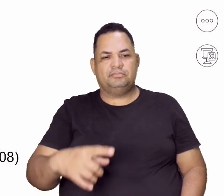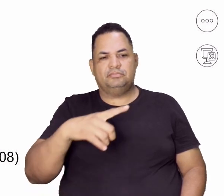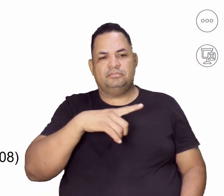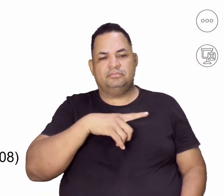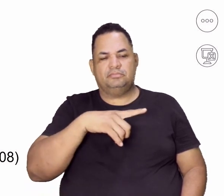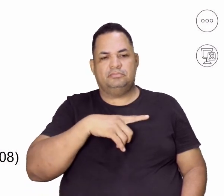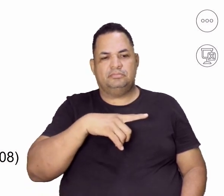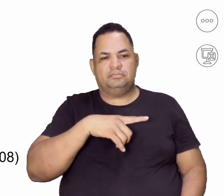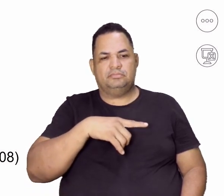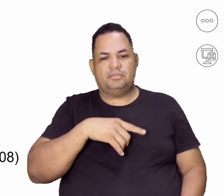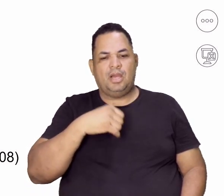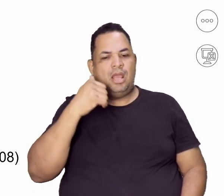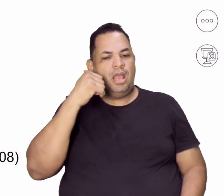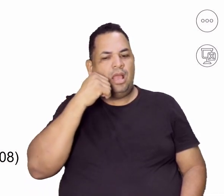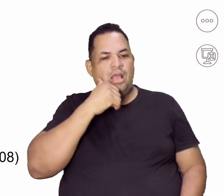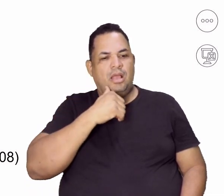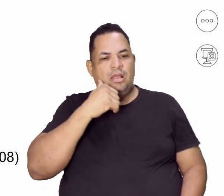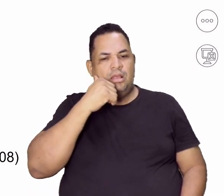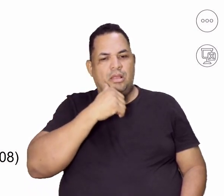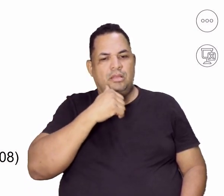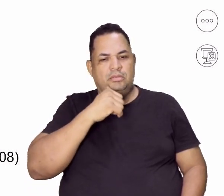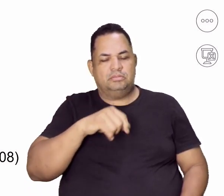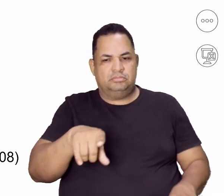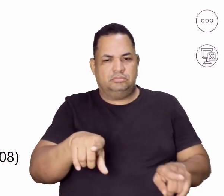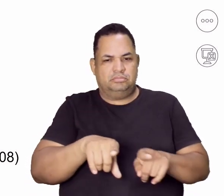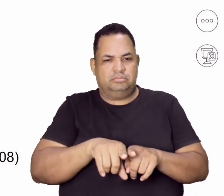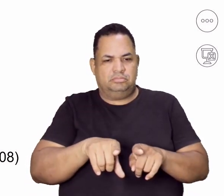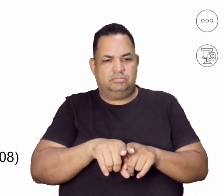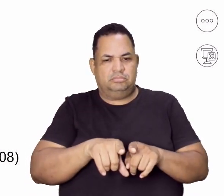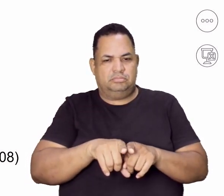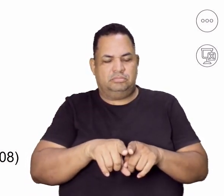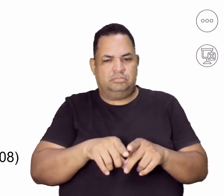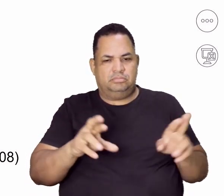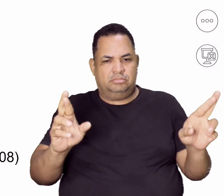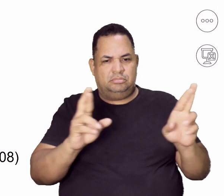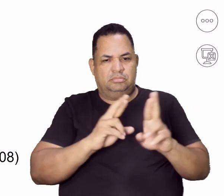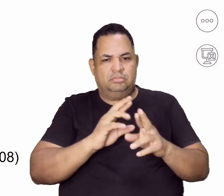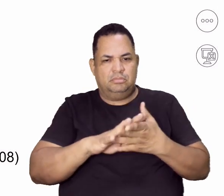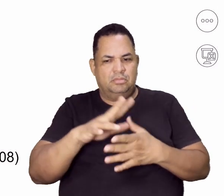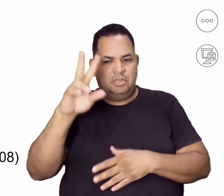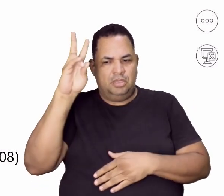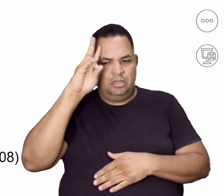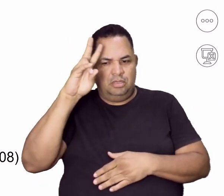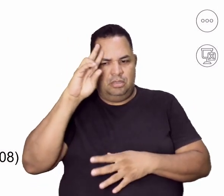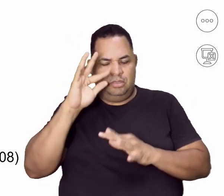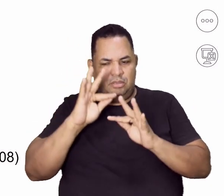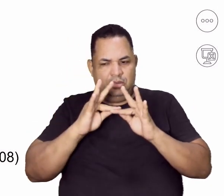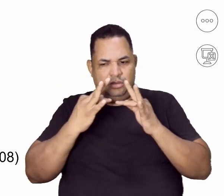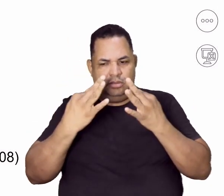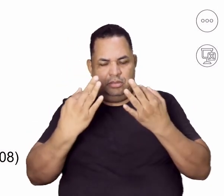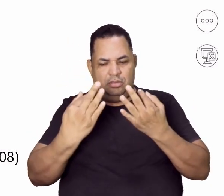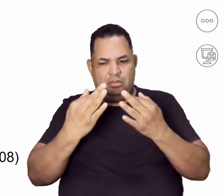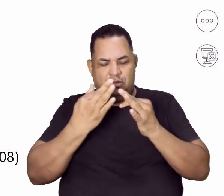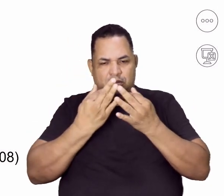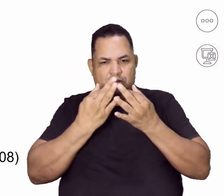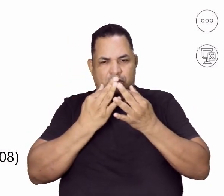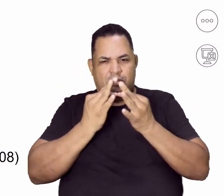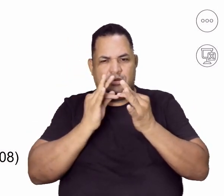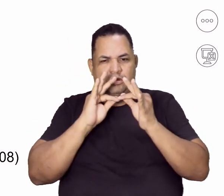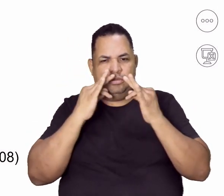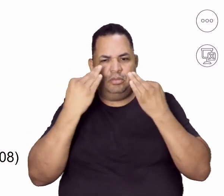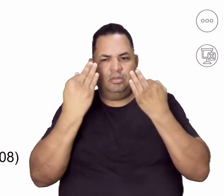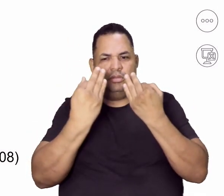sexo feminino, eu tenho também, posso relacionar aí a questão do histórico familiar, eu também tenho questão